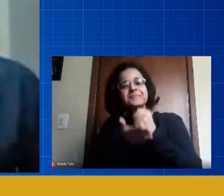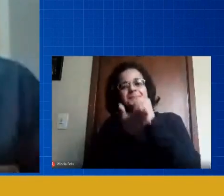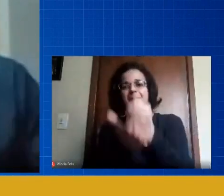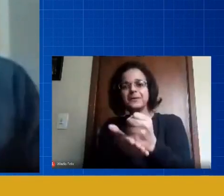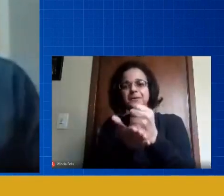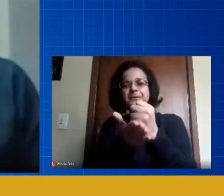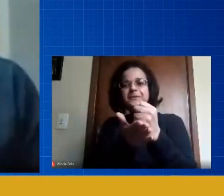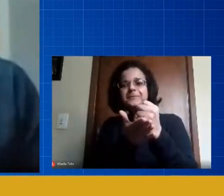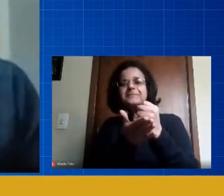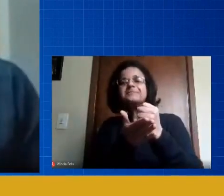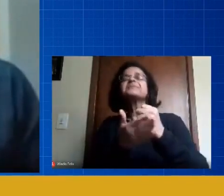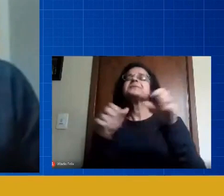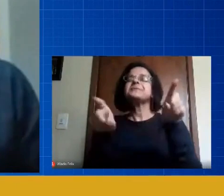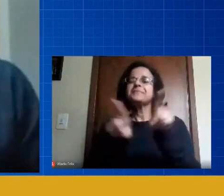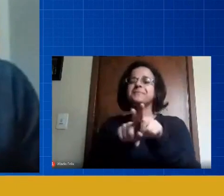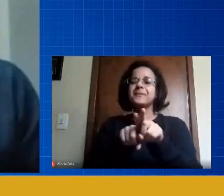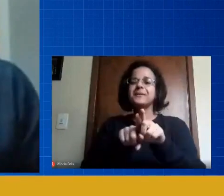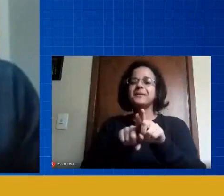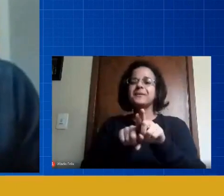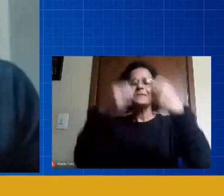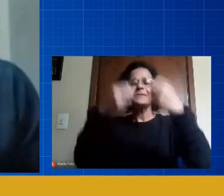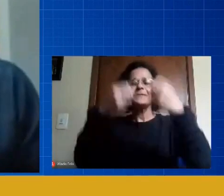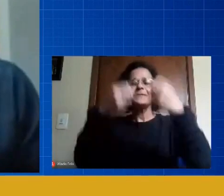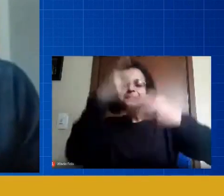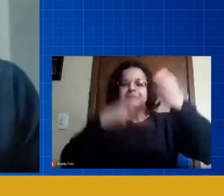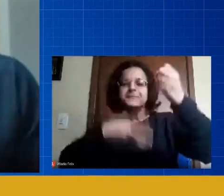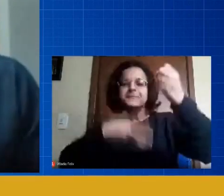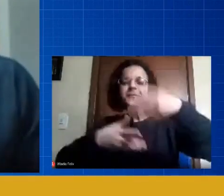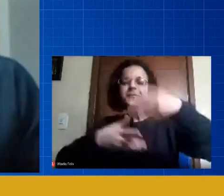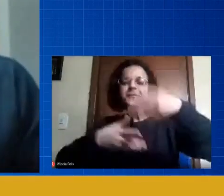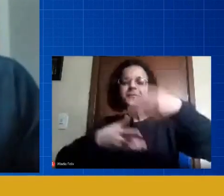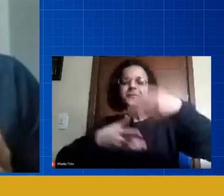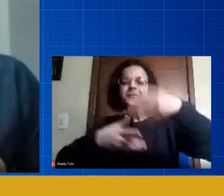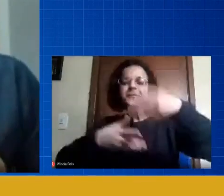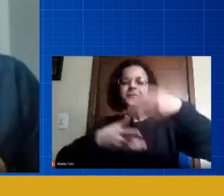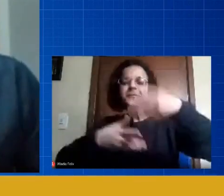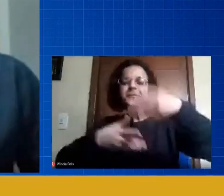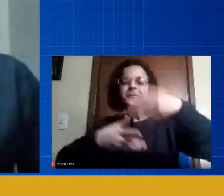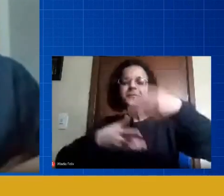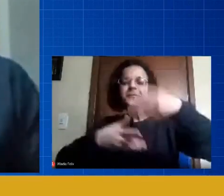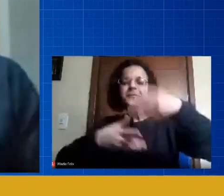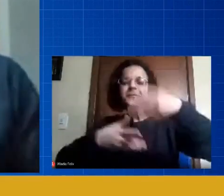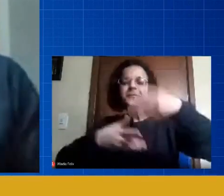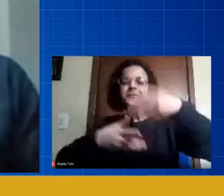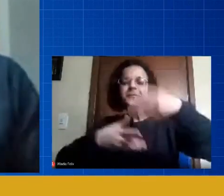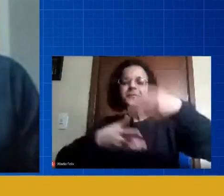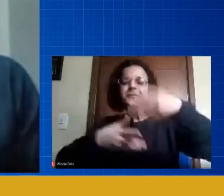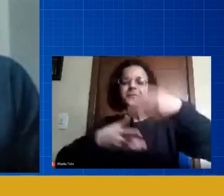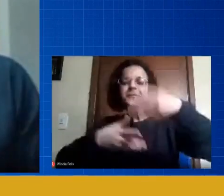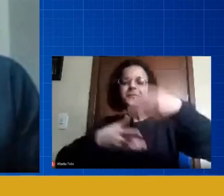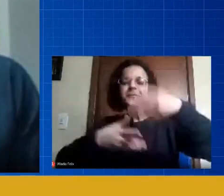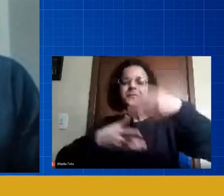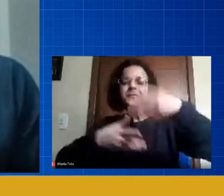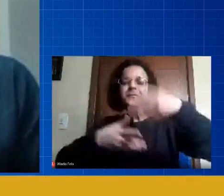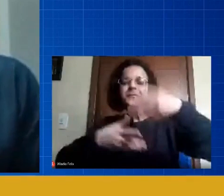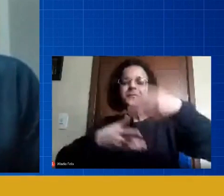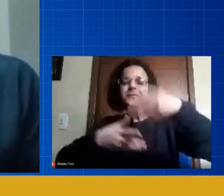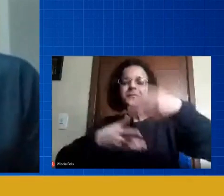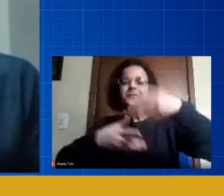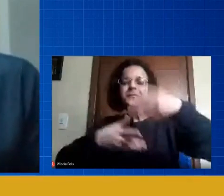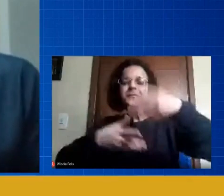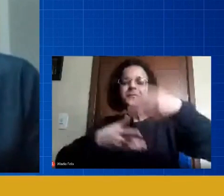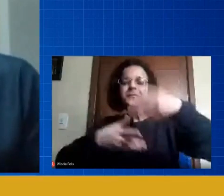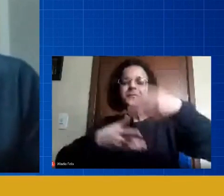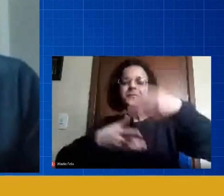monte de novidades, um monte de coisas legais para vocês, e muitas novidades a partir de agora, na formação